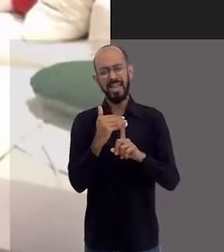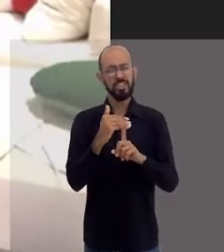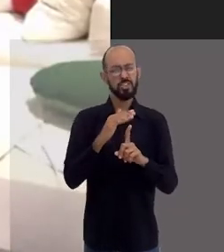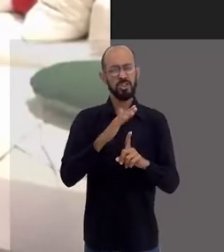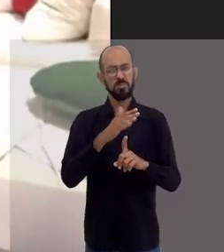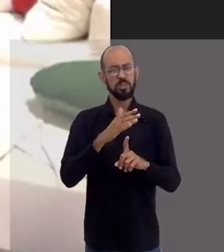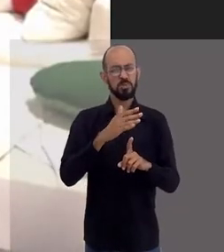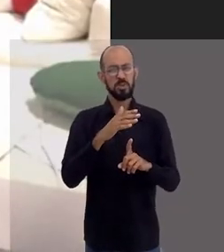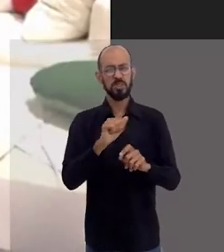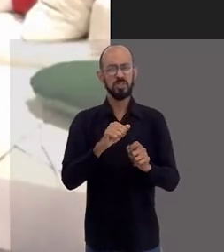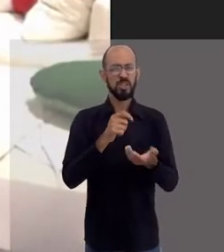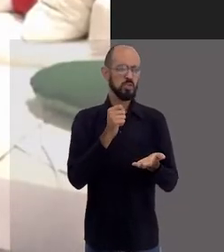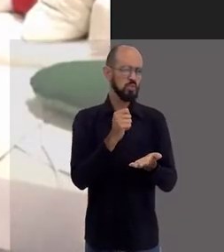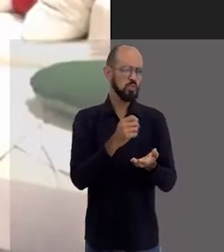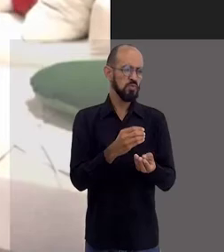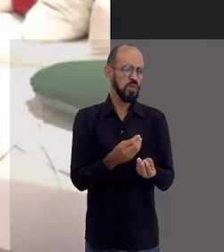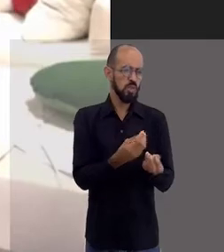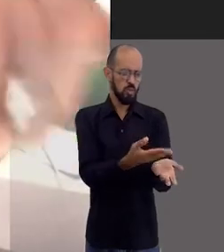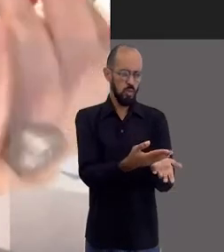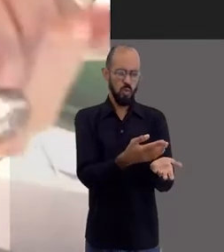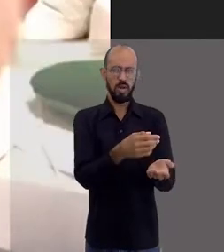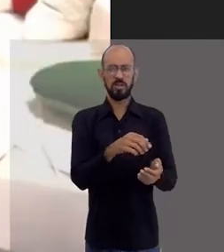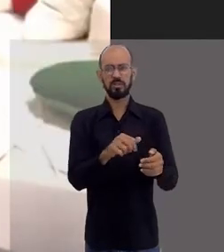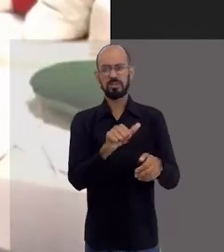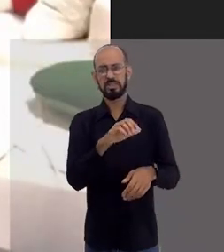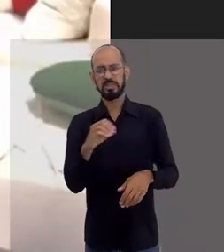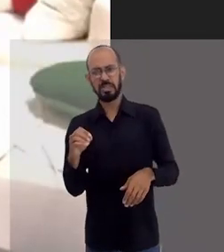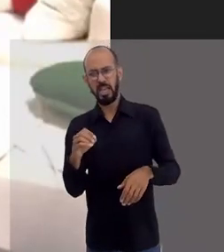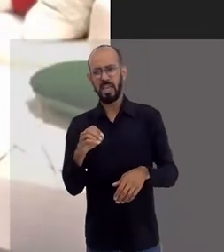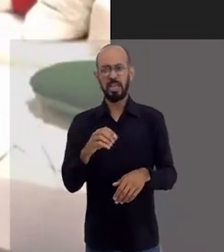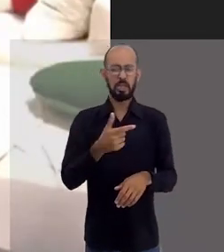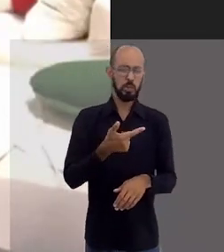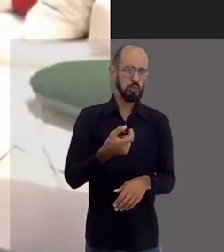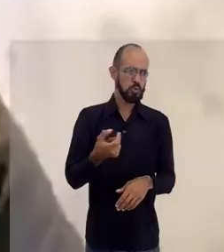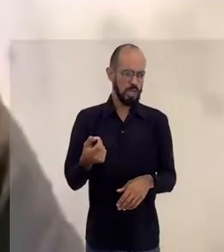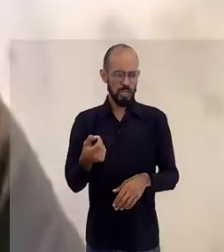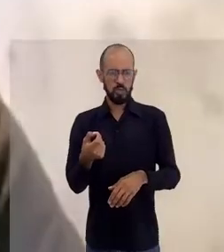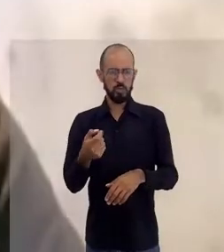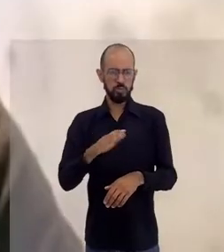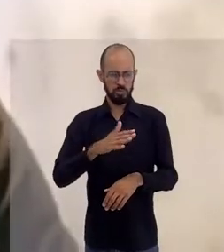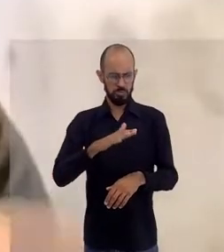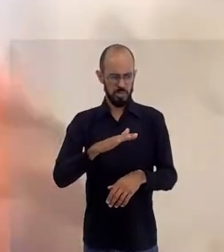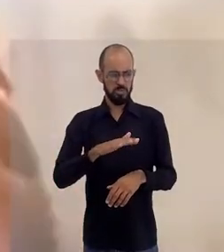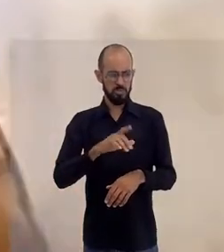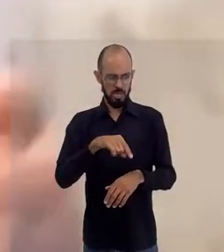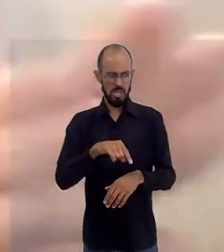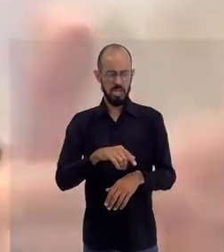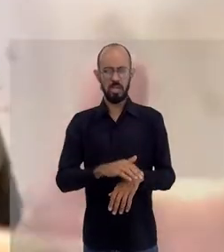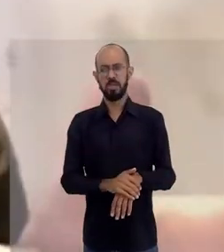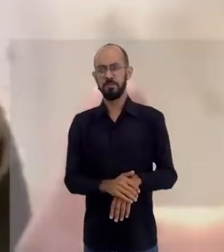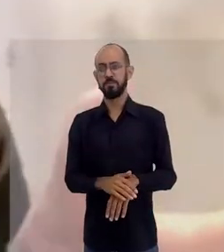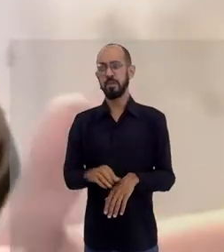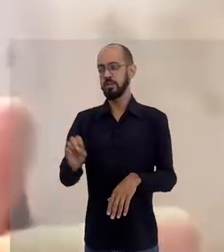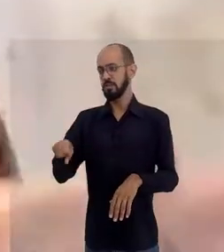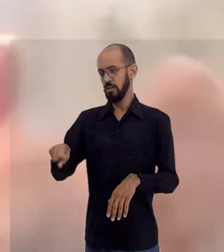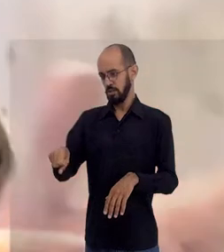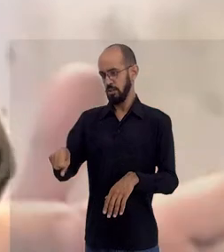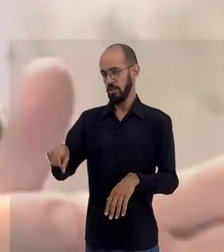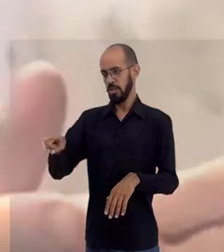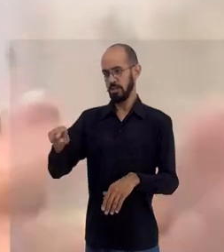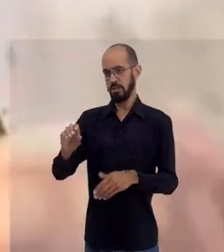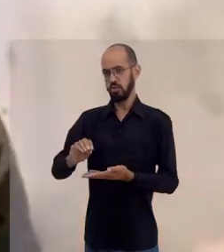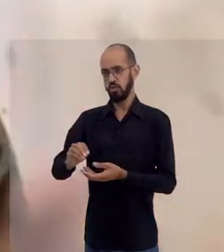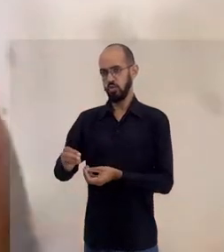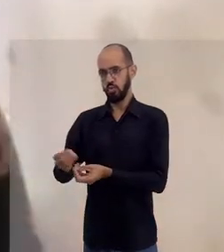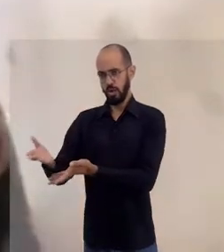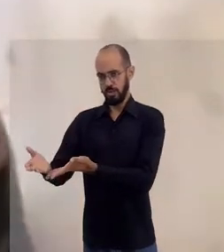geral, têm doado? 100, até R$ pelo que eu estou vendo aqui. Sim, sim. Essa é a parte de doação para o